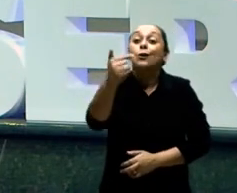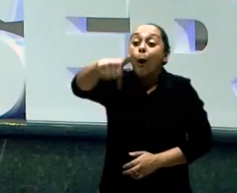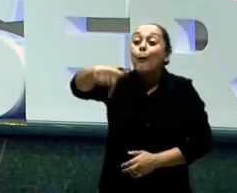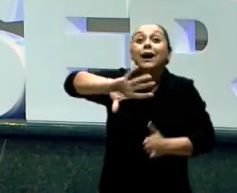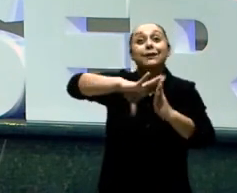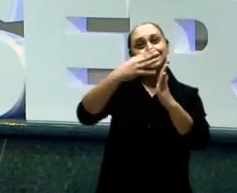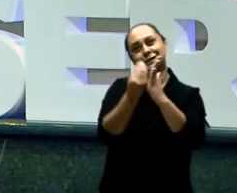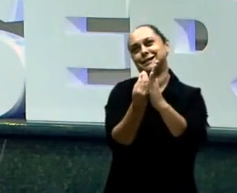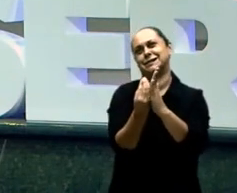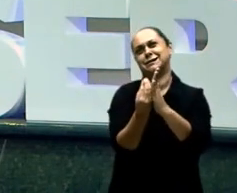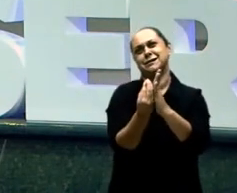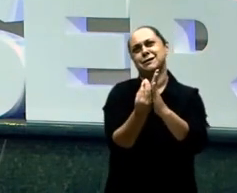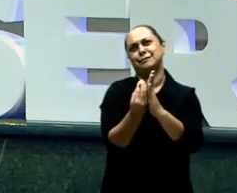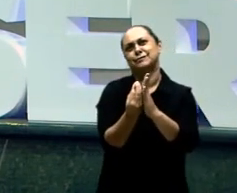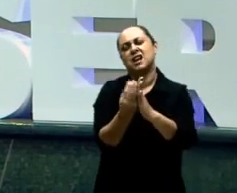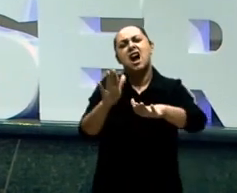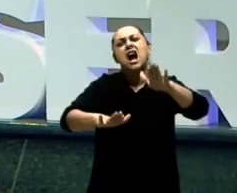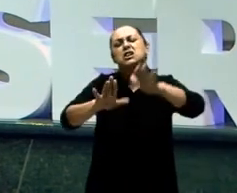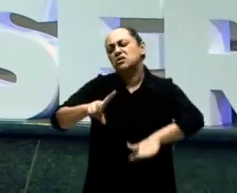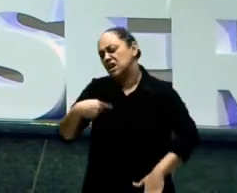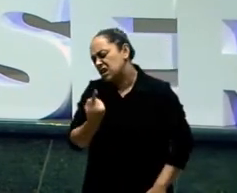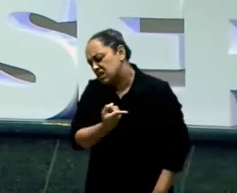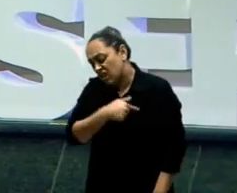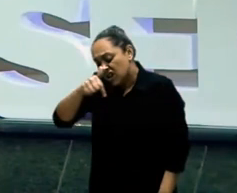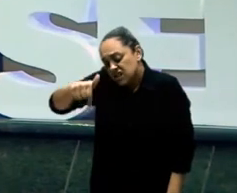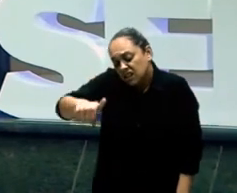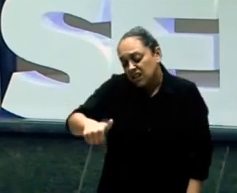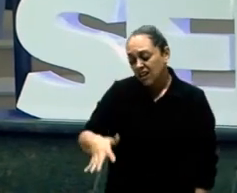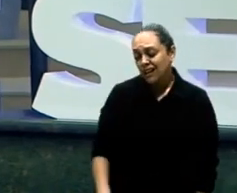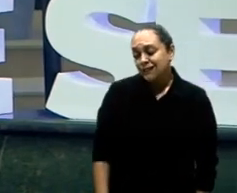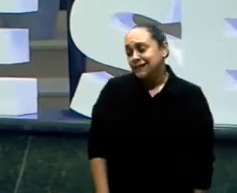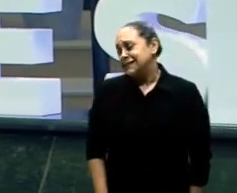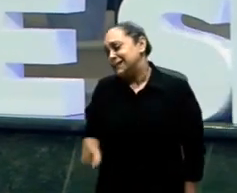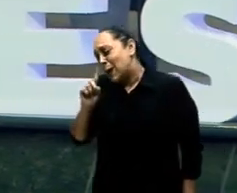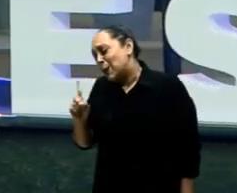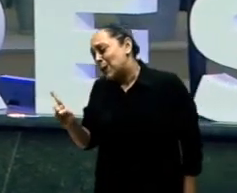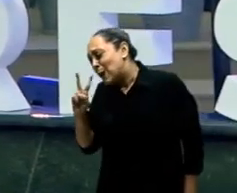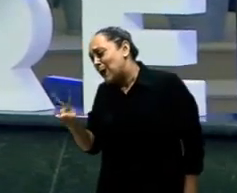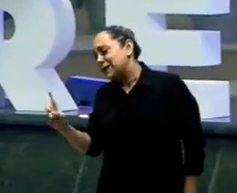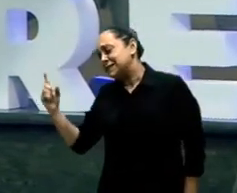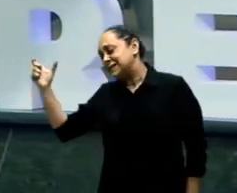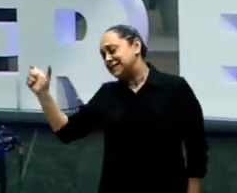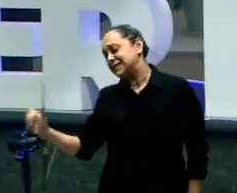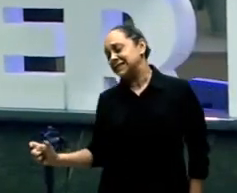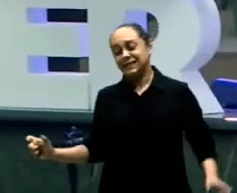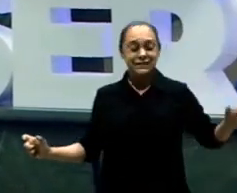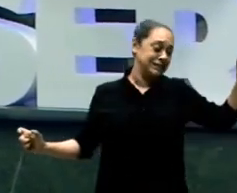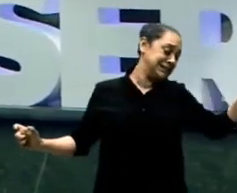fulano De vez em quando Um está no lugar Que eu gostaria de estar Está fazendo uma coisa Que eu gostaria de fazer Está usando uma roupa minha